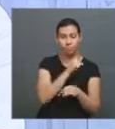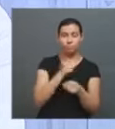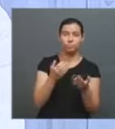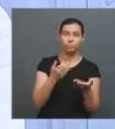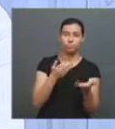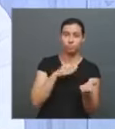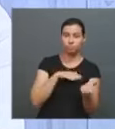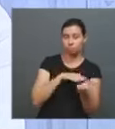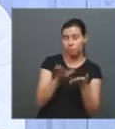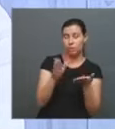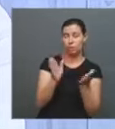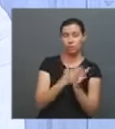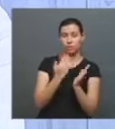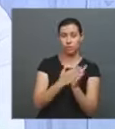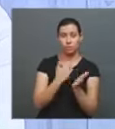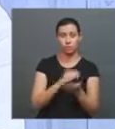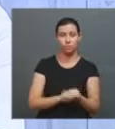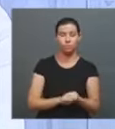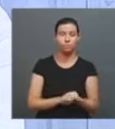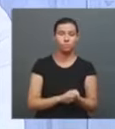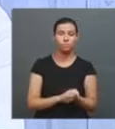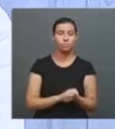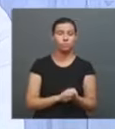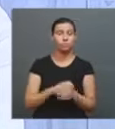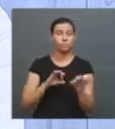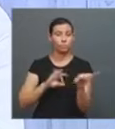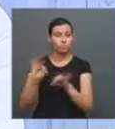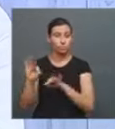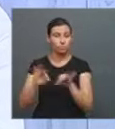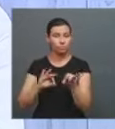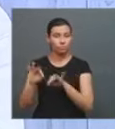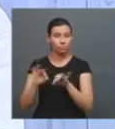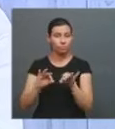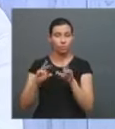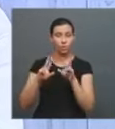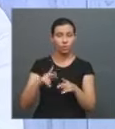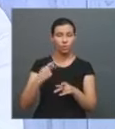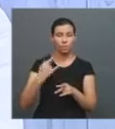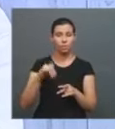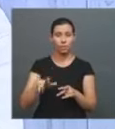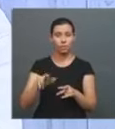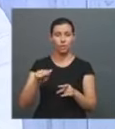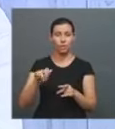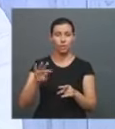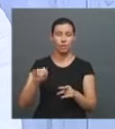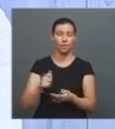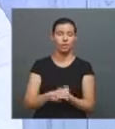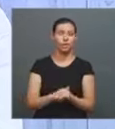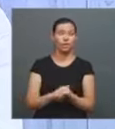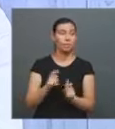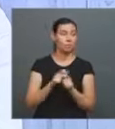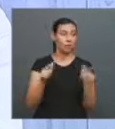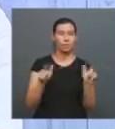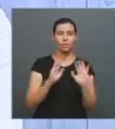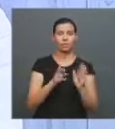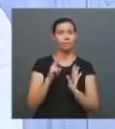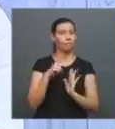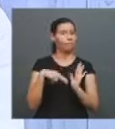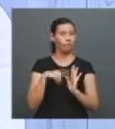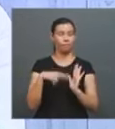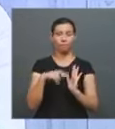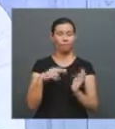a tradução pirata do livro. Então, quando saiu o livro aqui, traduzido, o povo já tinha lido a tradução faz tempo.